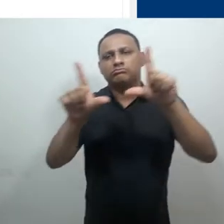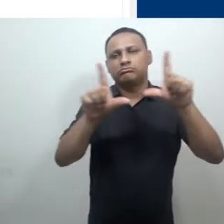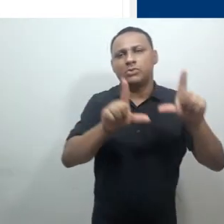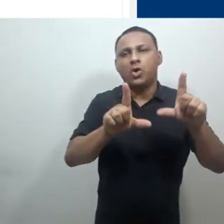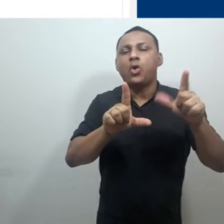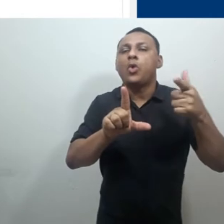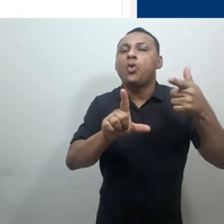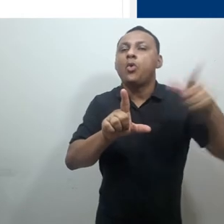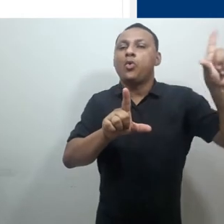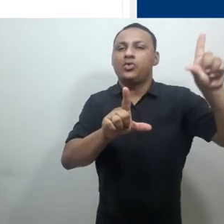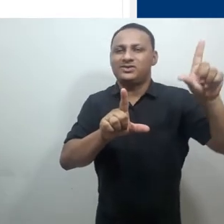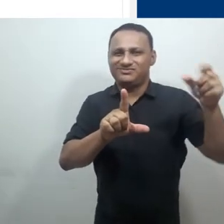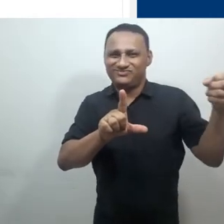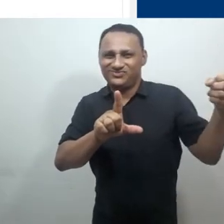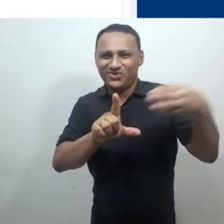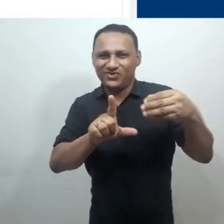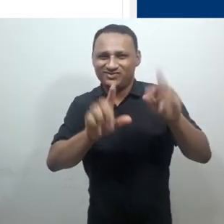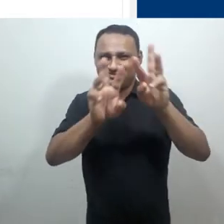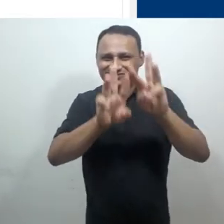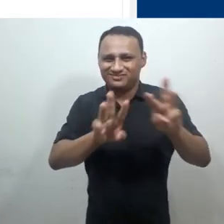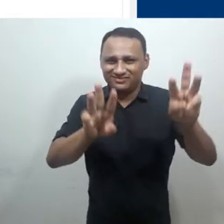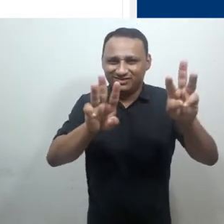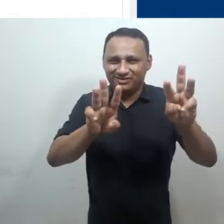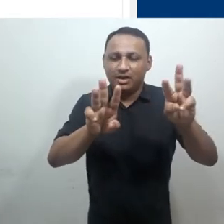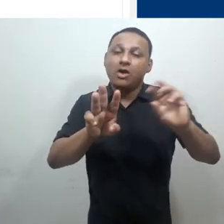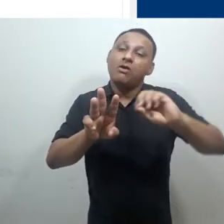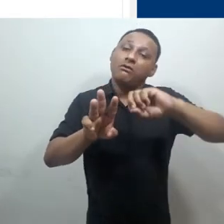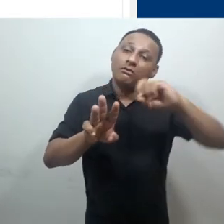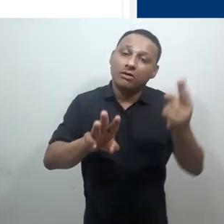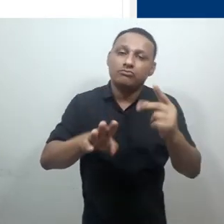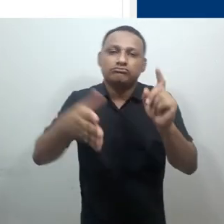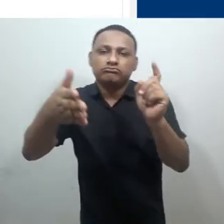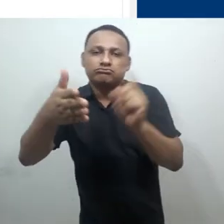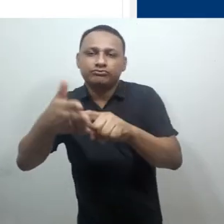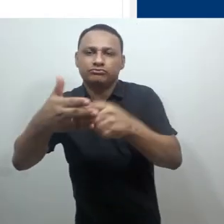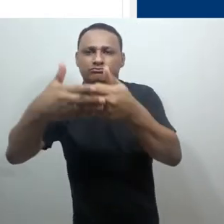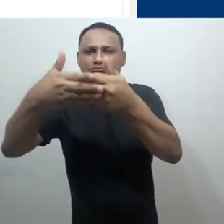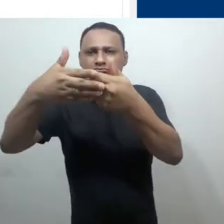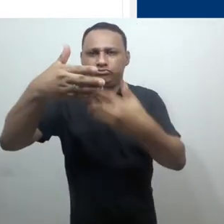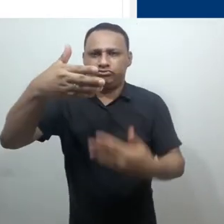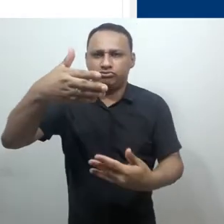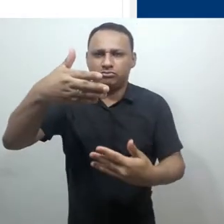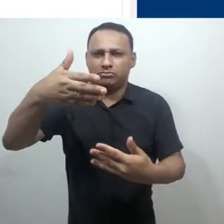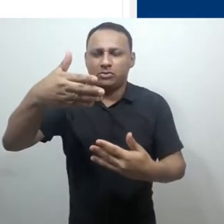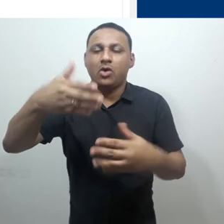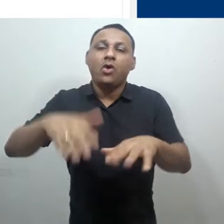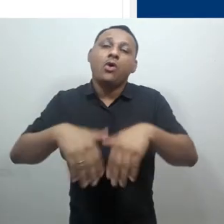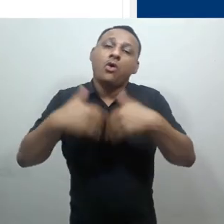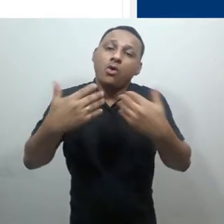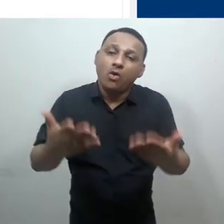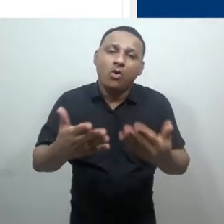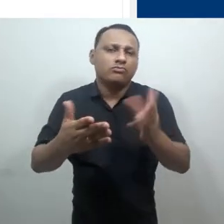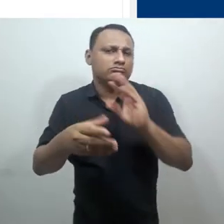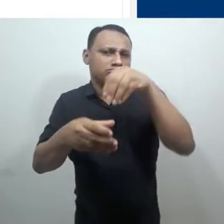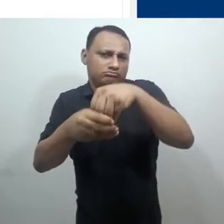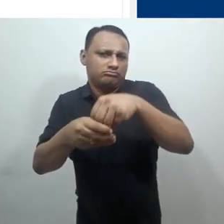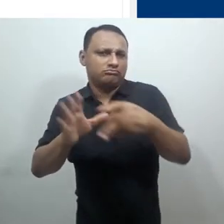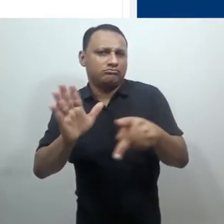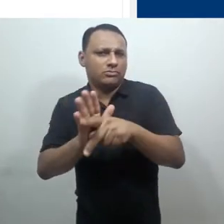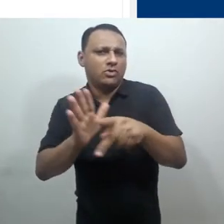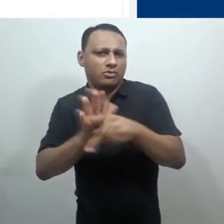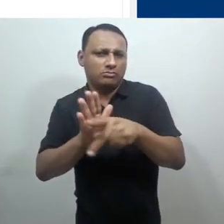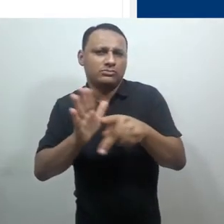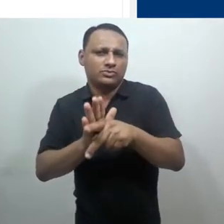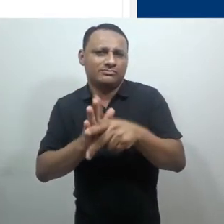plataforma, com descrição e acesso ao link, ou no caso, a URL. Ou, como está